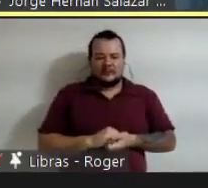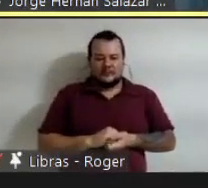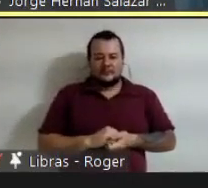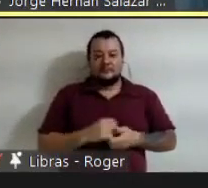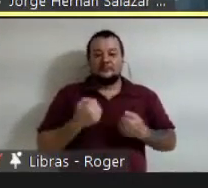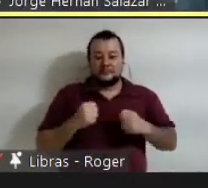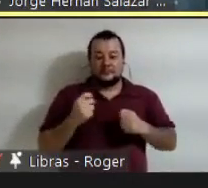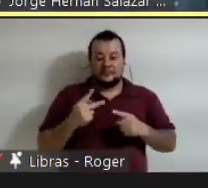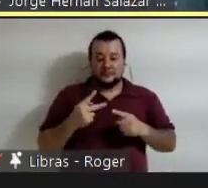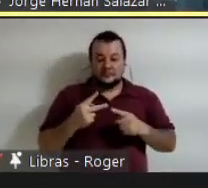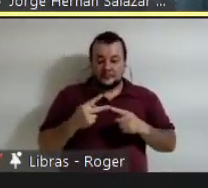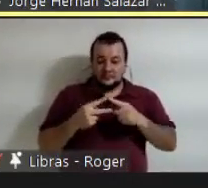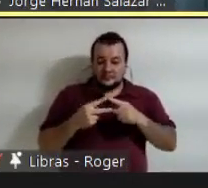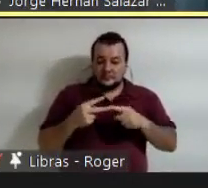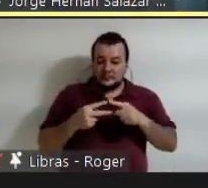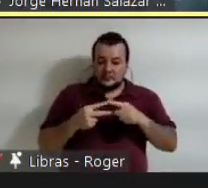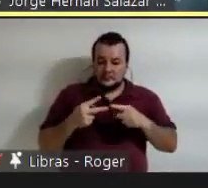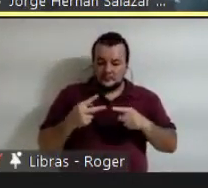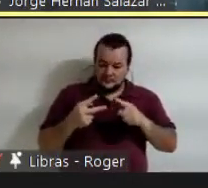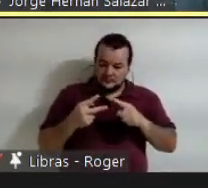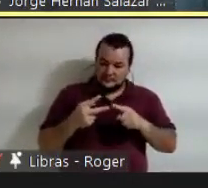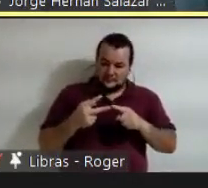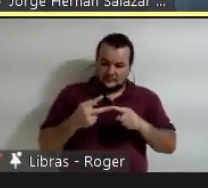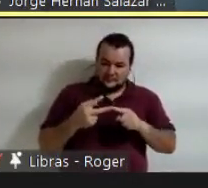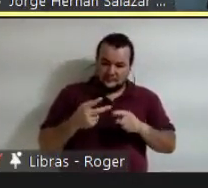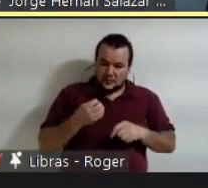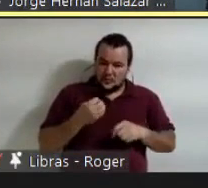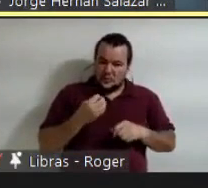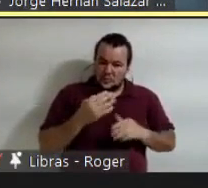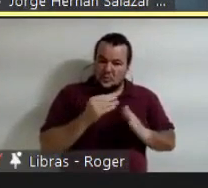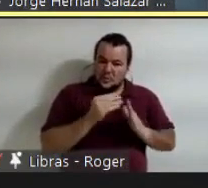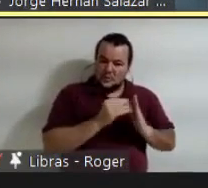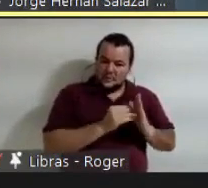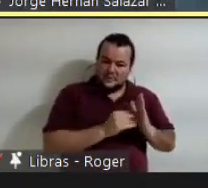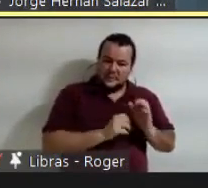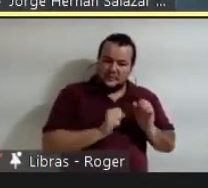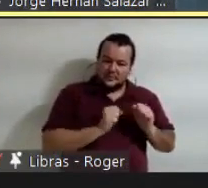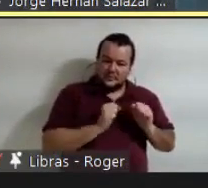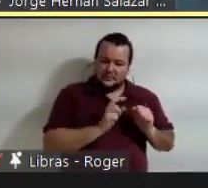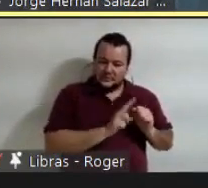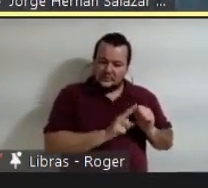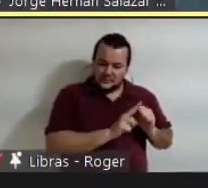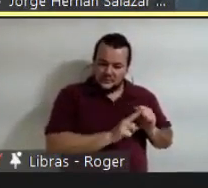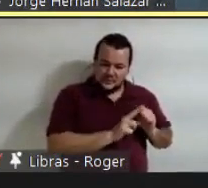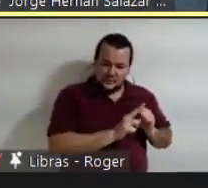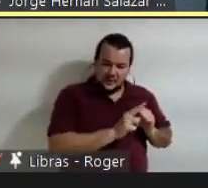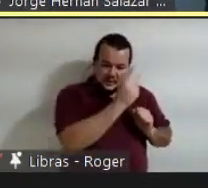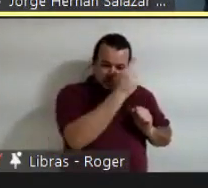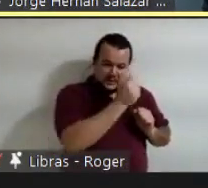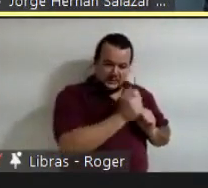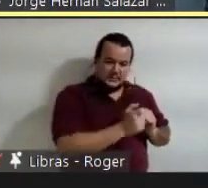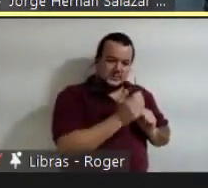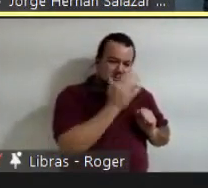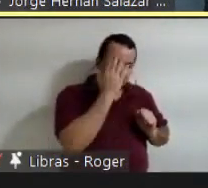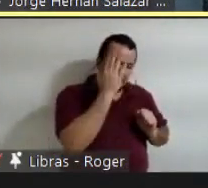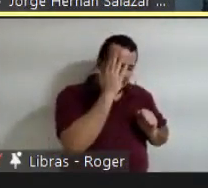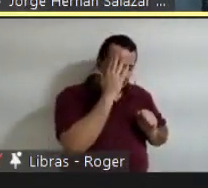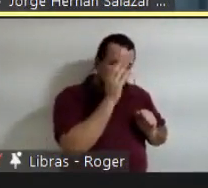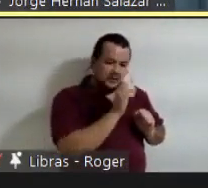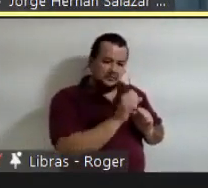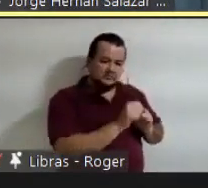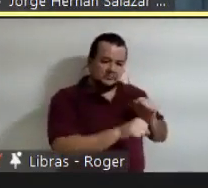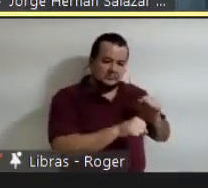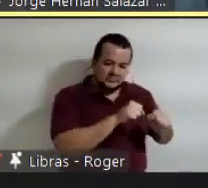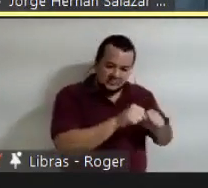bom modelo que imitar, que essa pessoa sepa montar em bicicleta. Se não, se ninguém supere